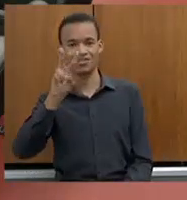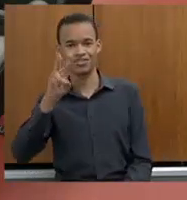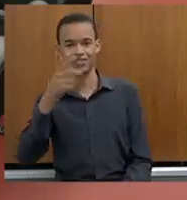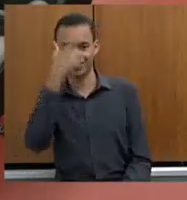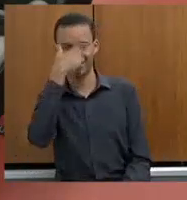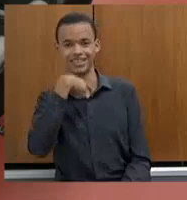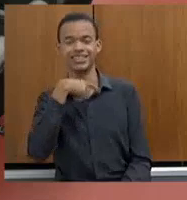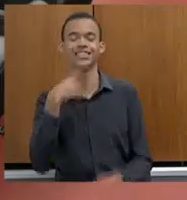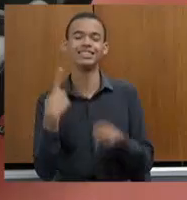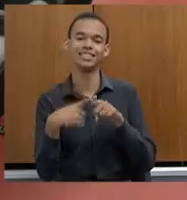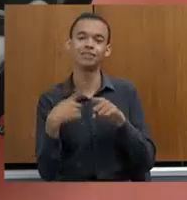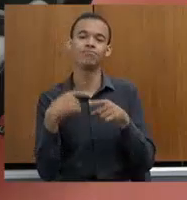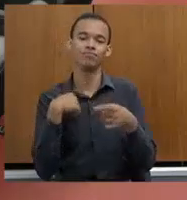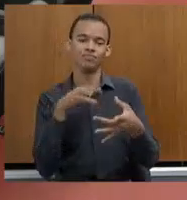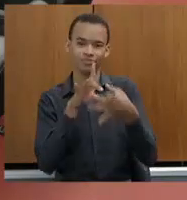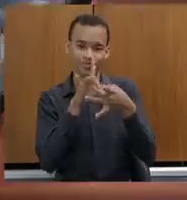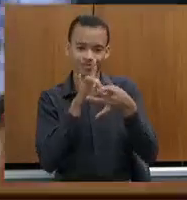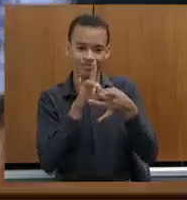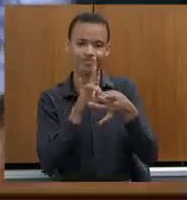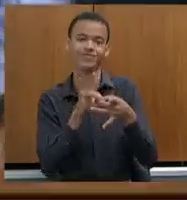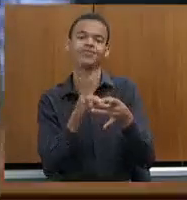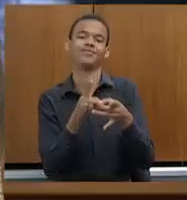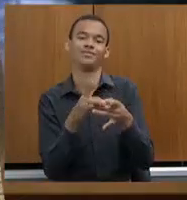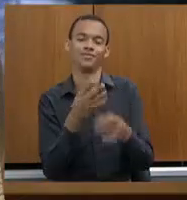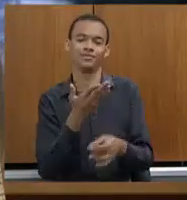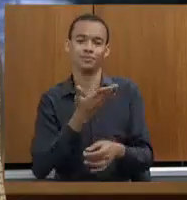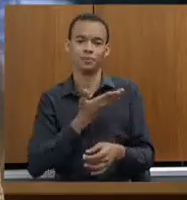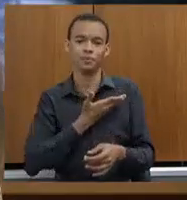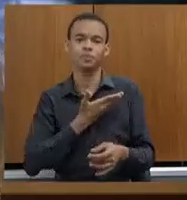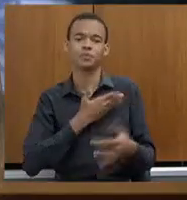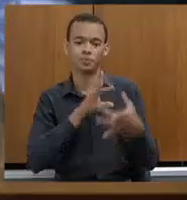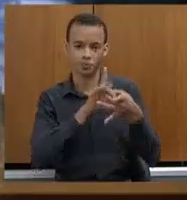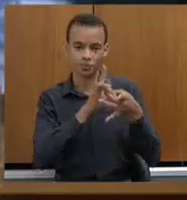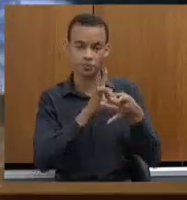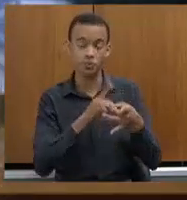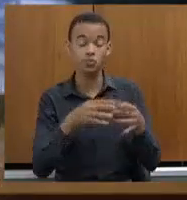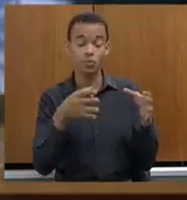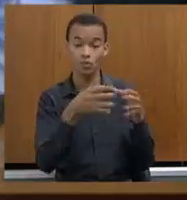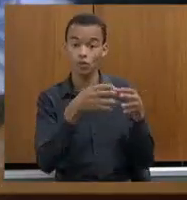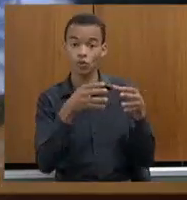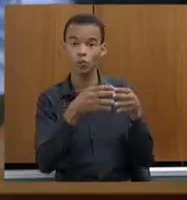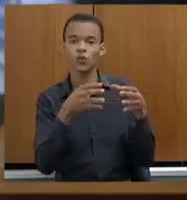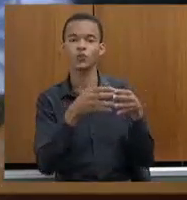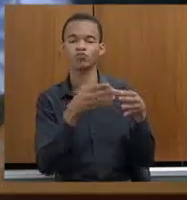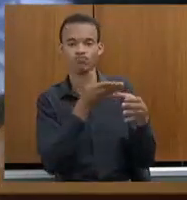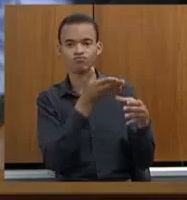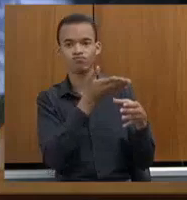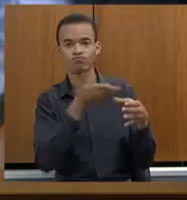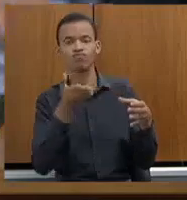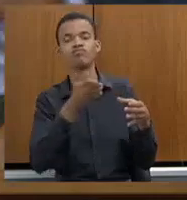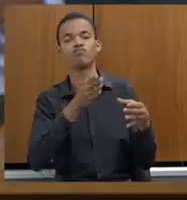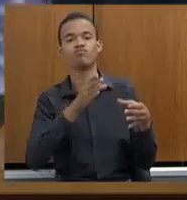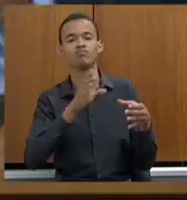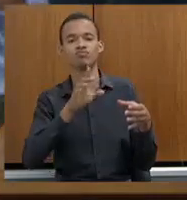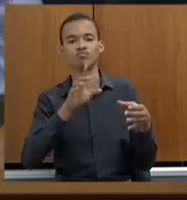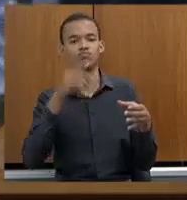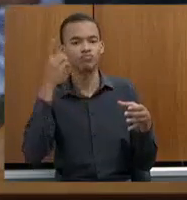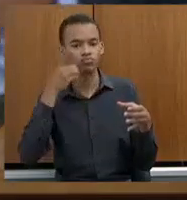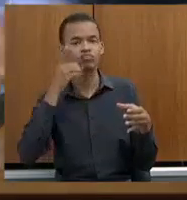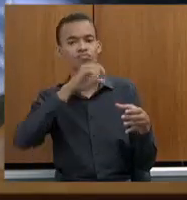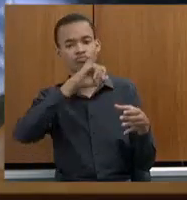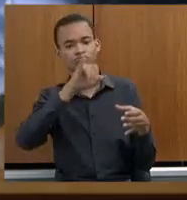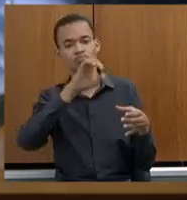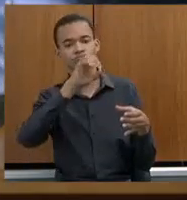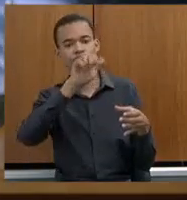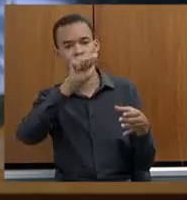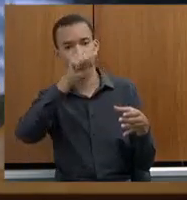mas é porque a parceria é grande. E toda essa equipe maravilhosa, doutor Joaquim, faz com que o trabalho do